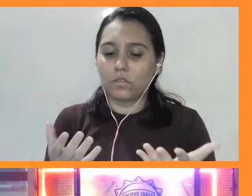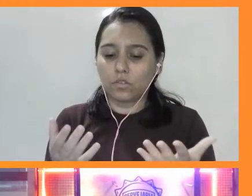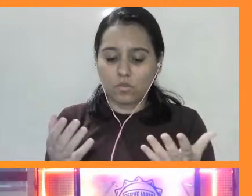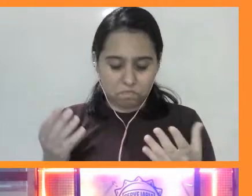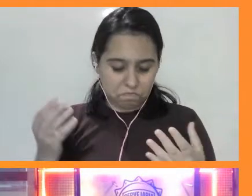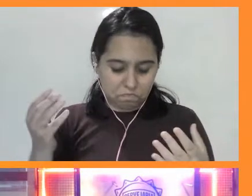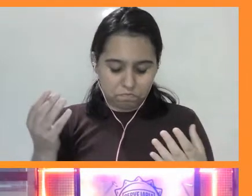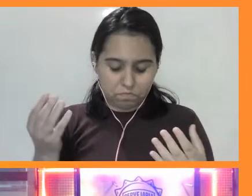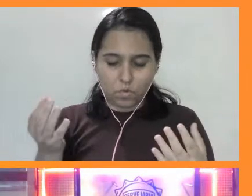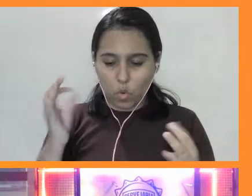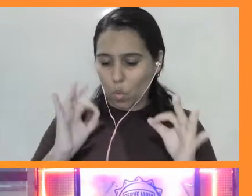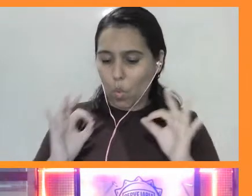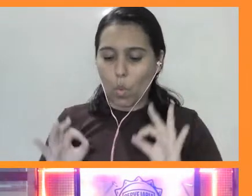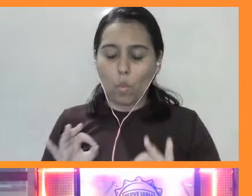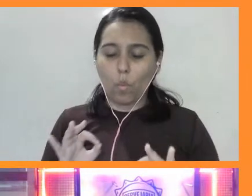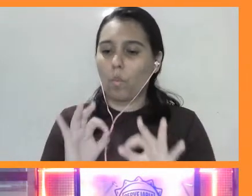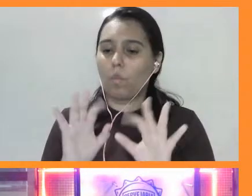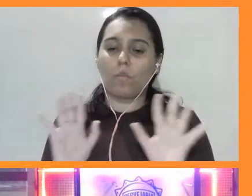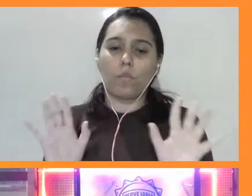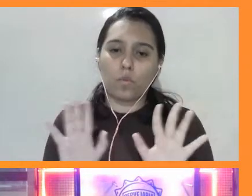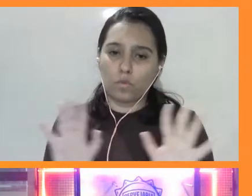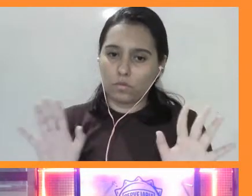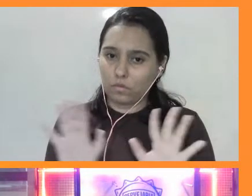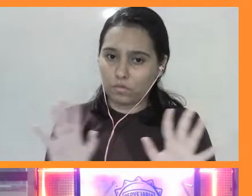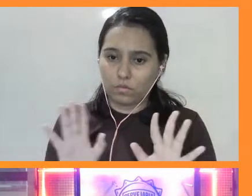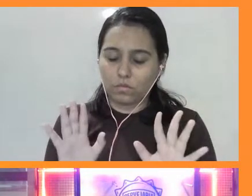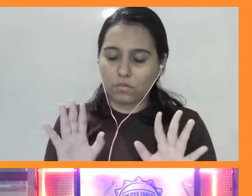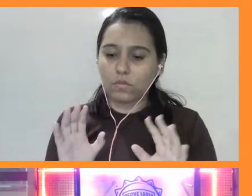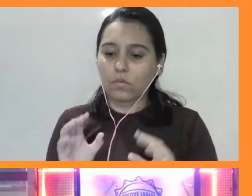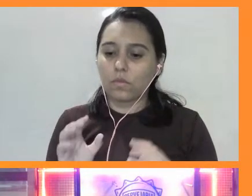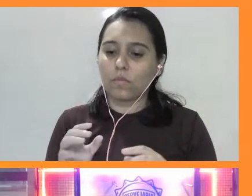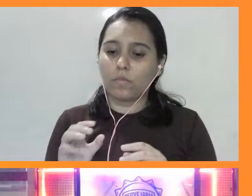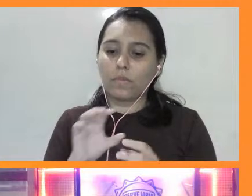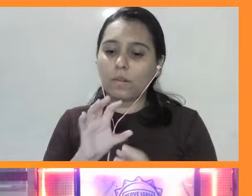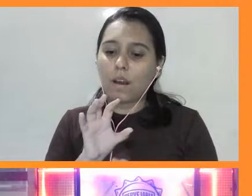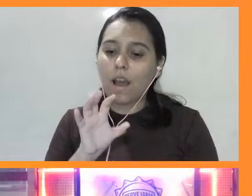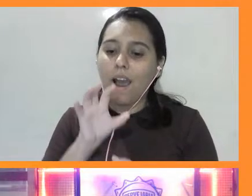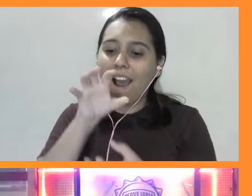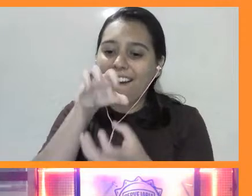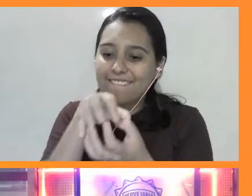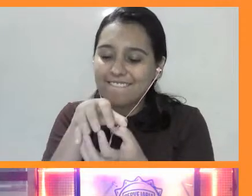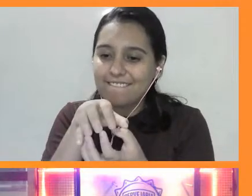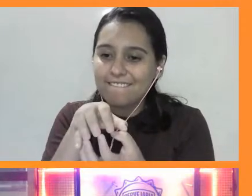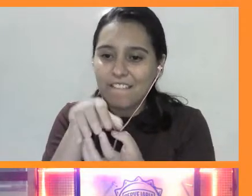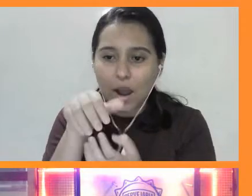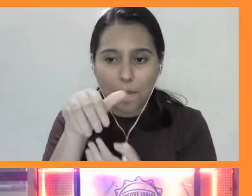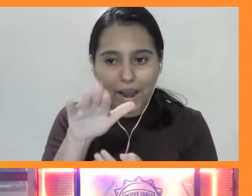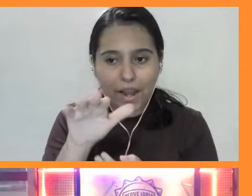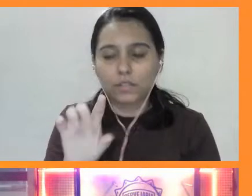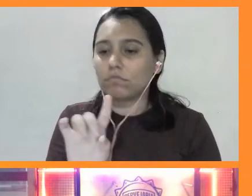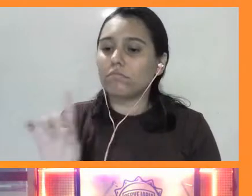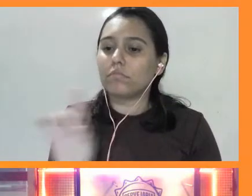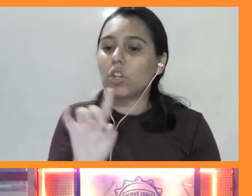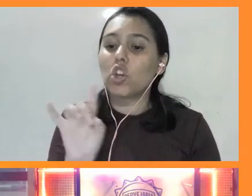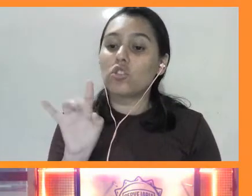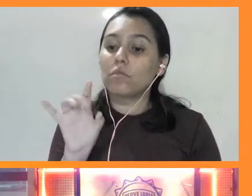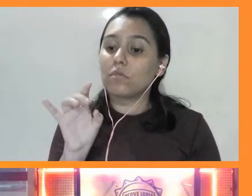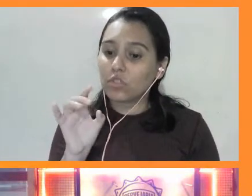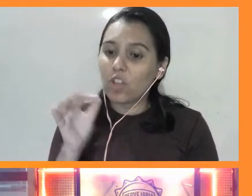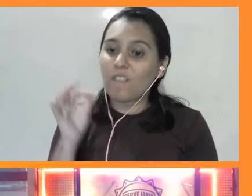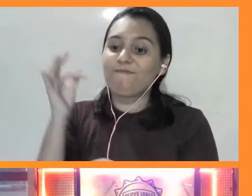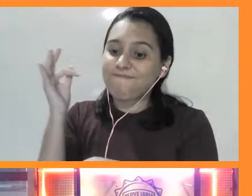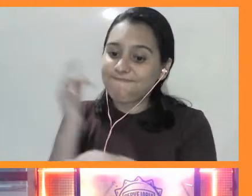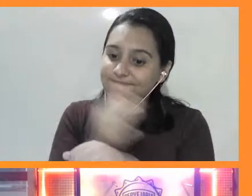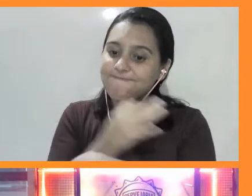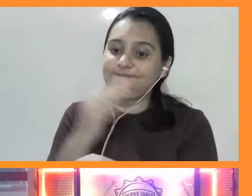é uma força de mordida maior, por exemplo. Pode ser simplesmente a persistência, né? A